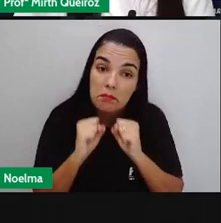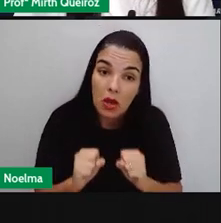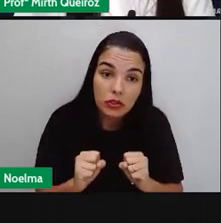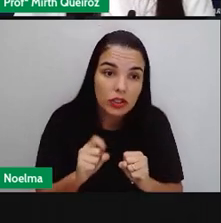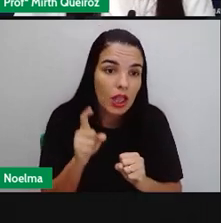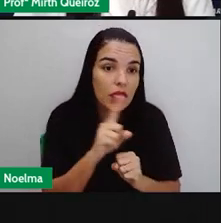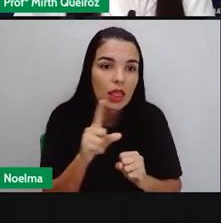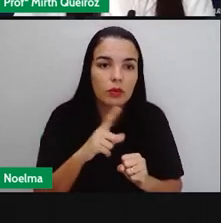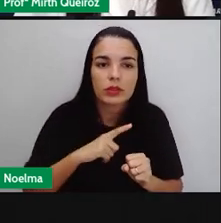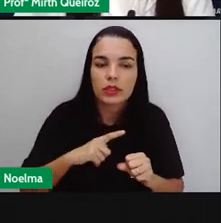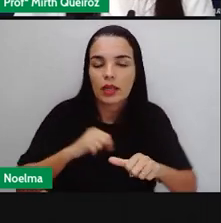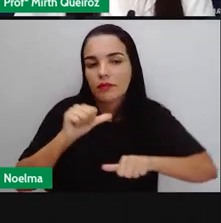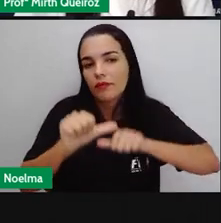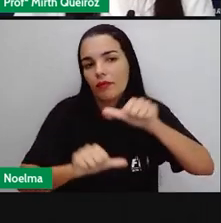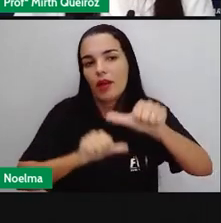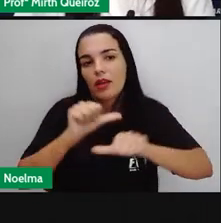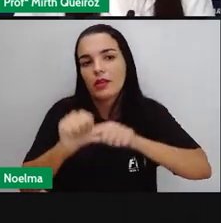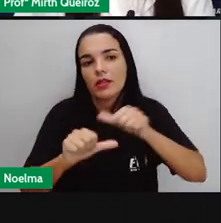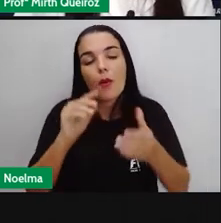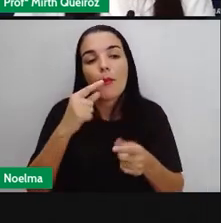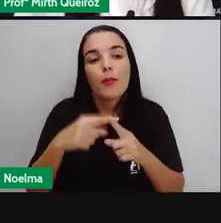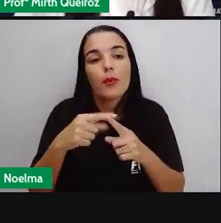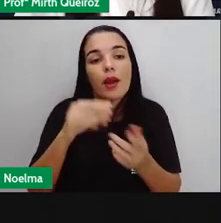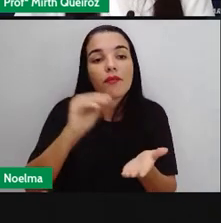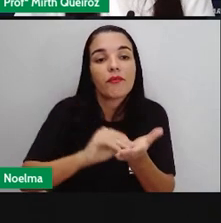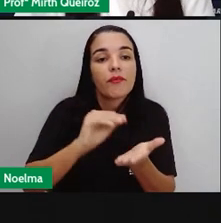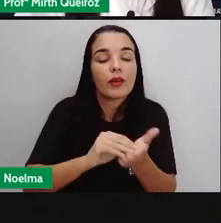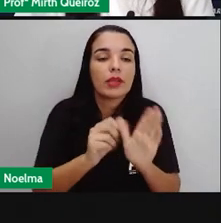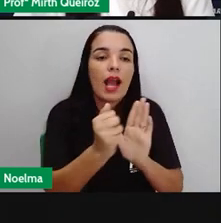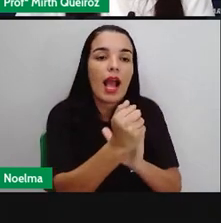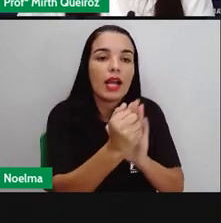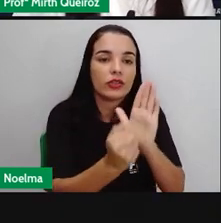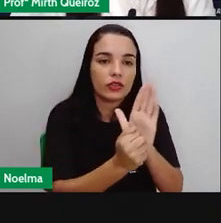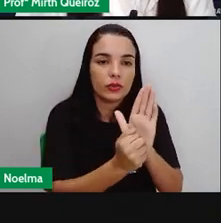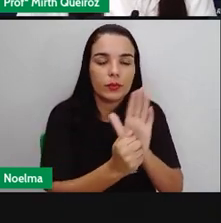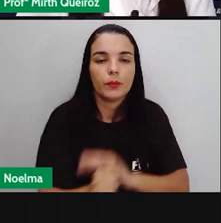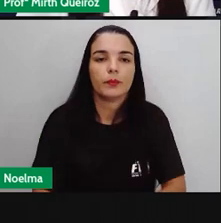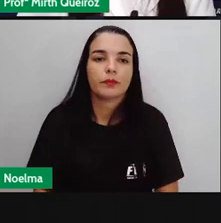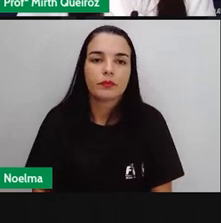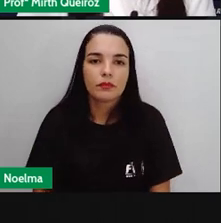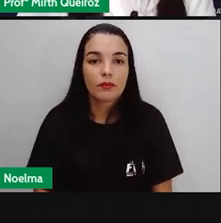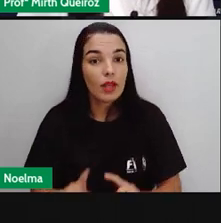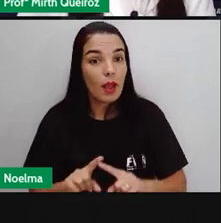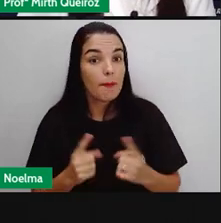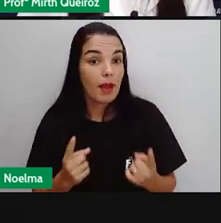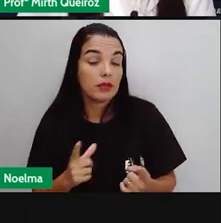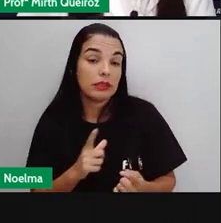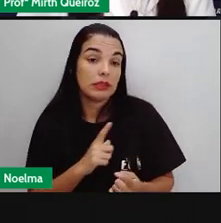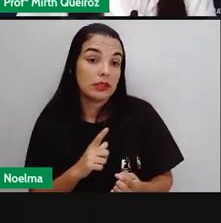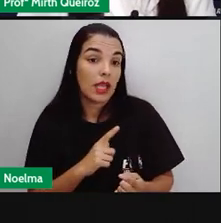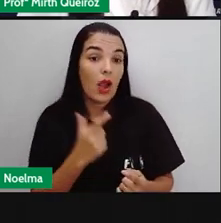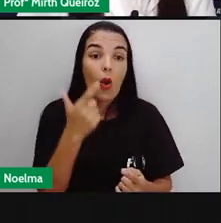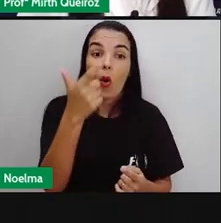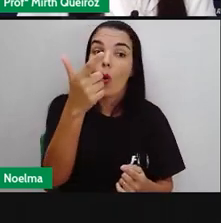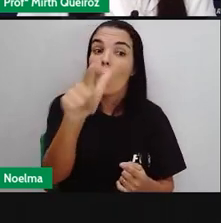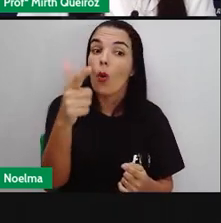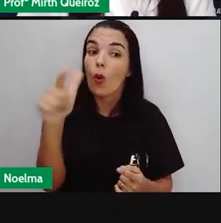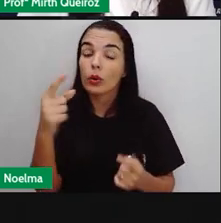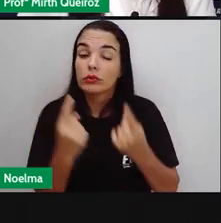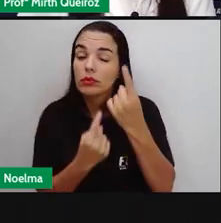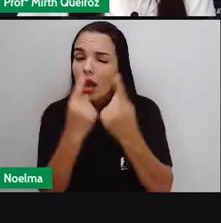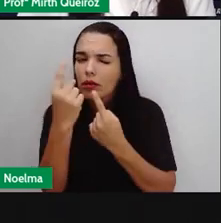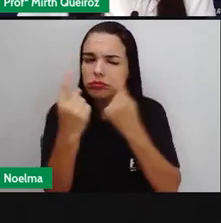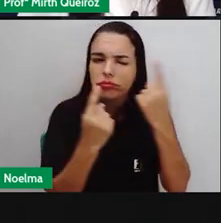invariável pela falta do artigo. No entanto, caso